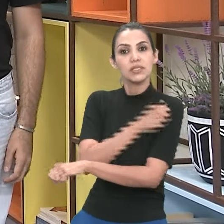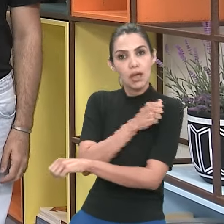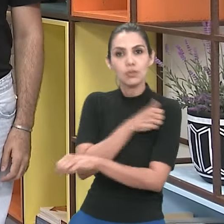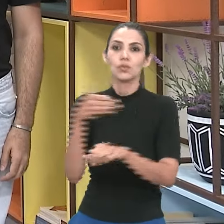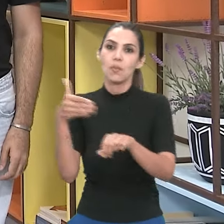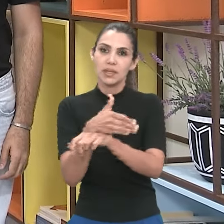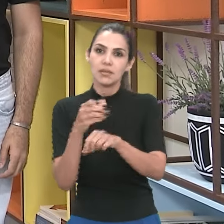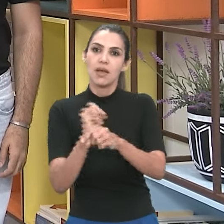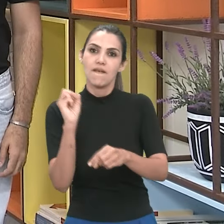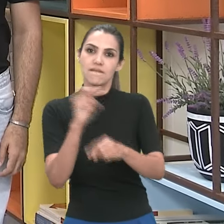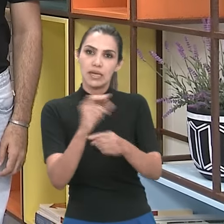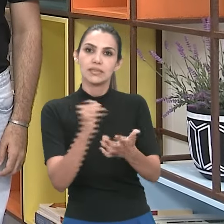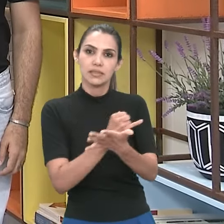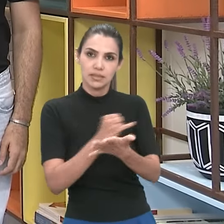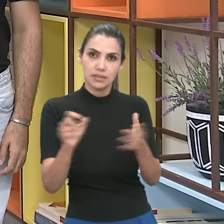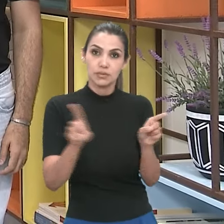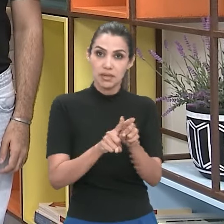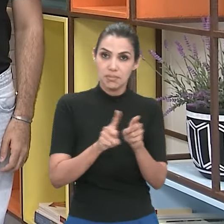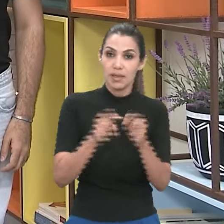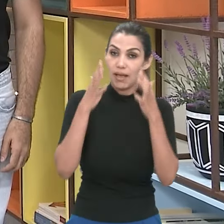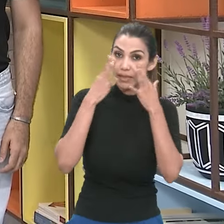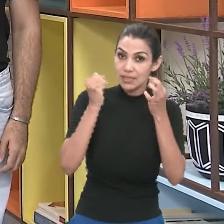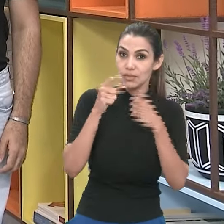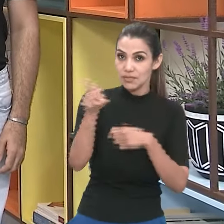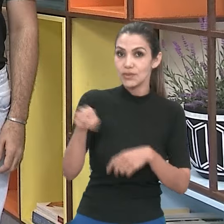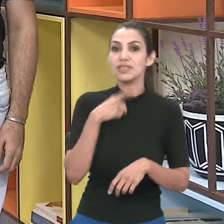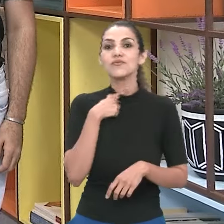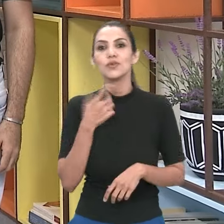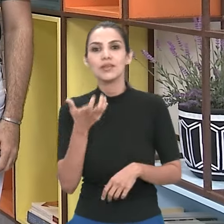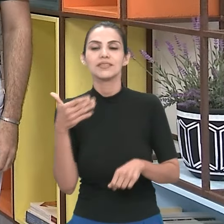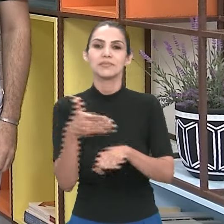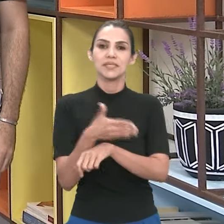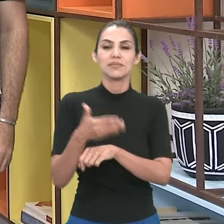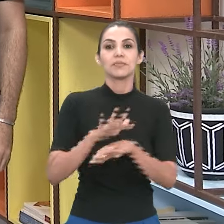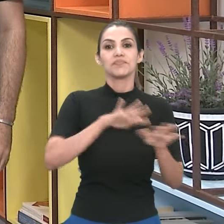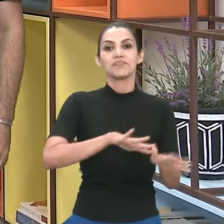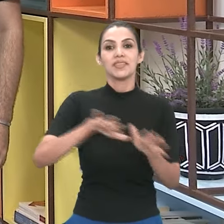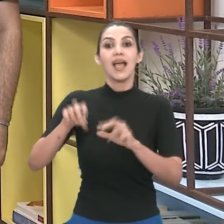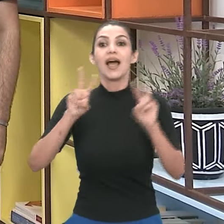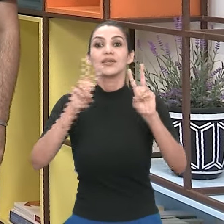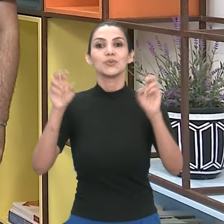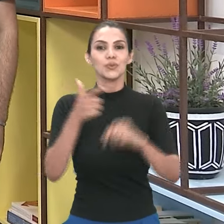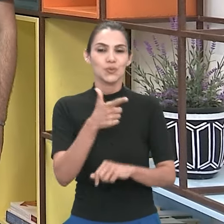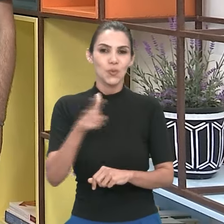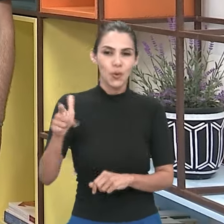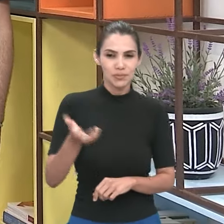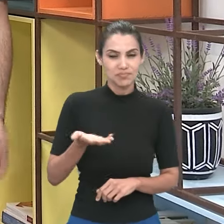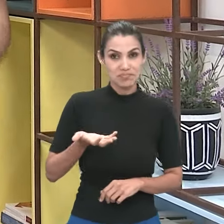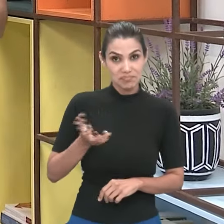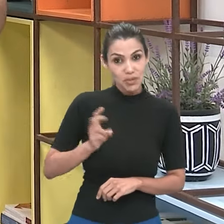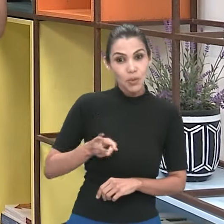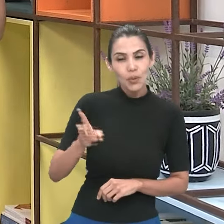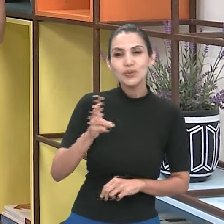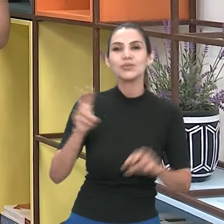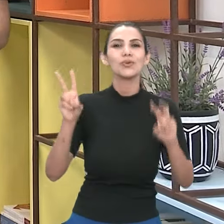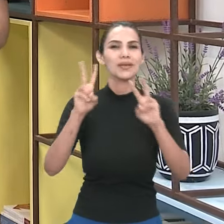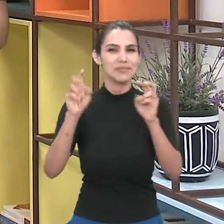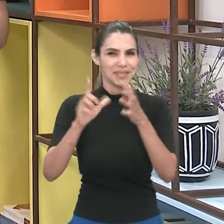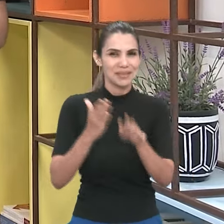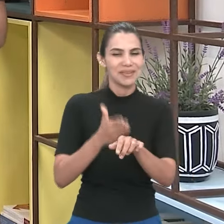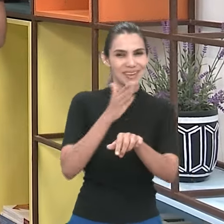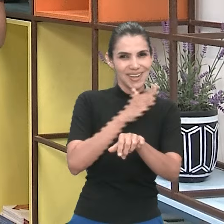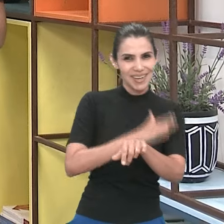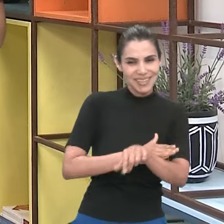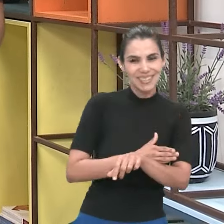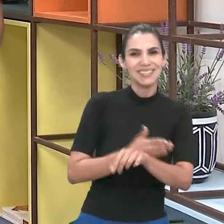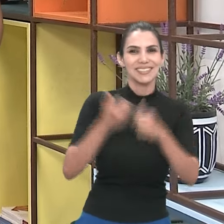atento aí se você quer participar. Agora, mudando de assunto, a gente continua, então, falando, na verdade, do que a gente estava falando no